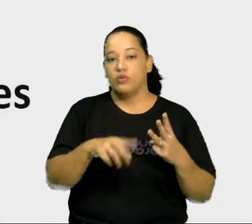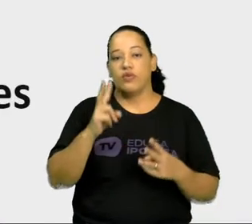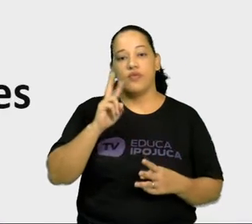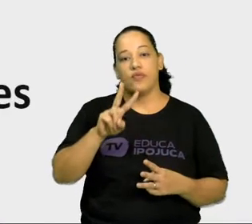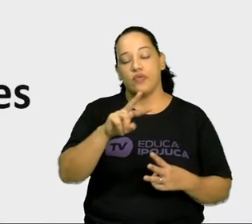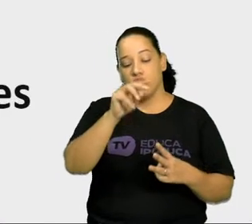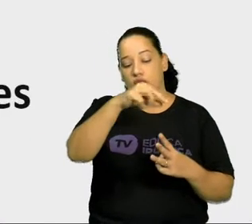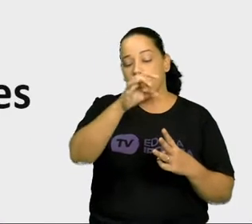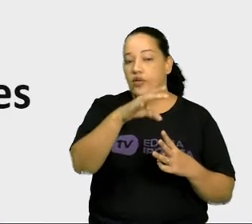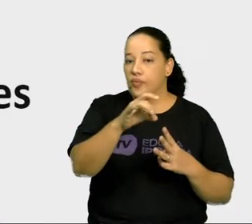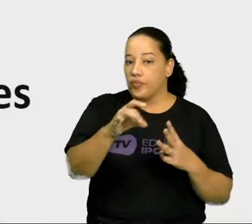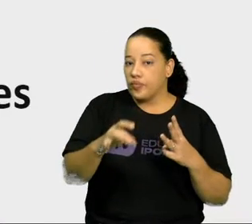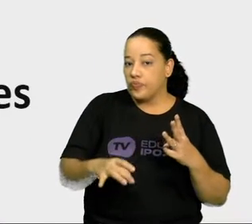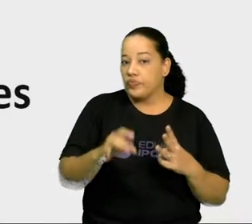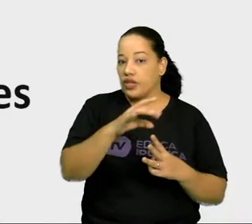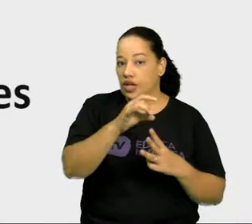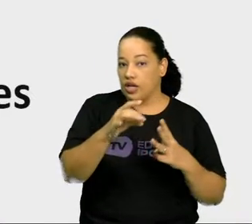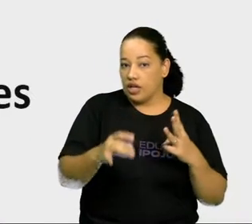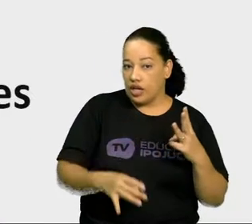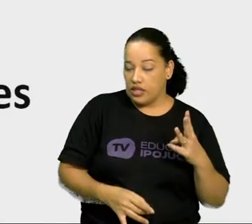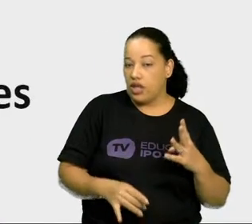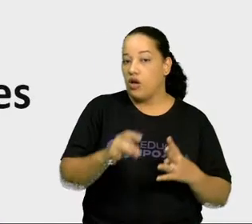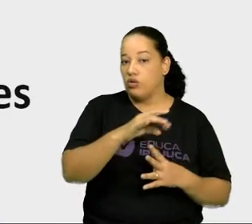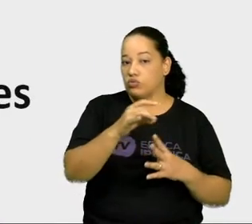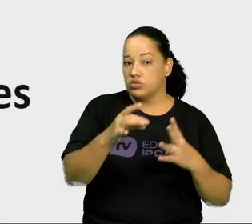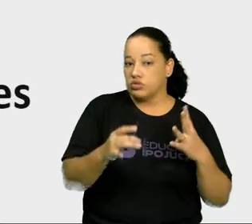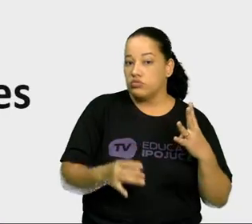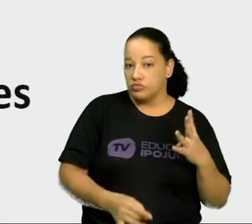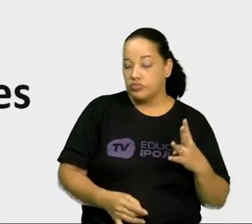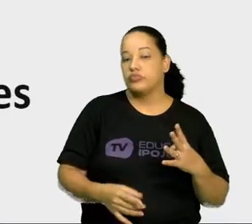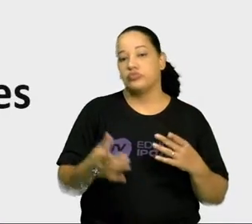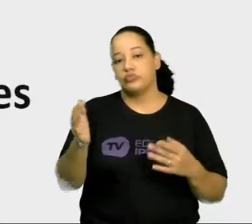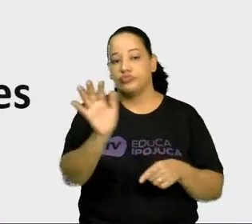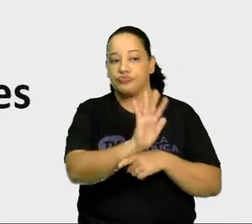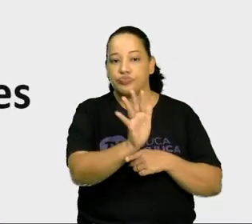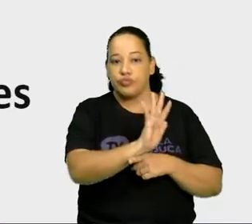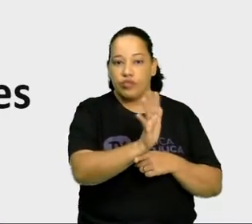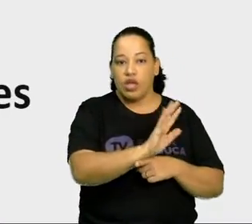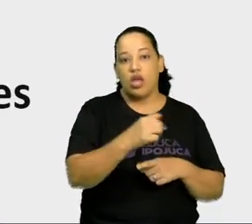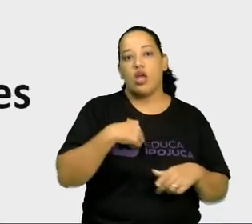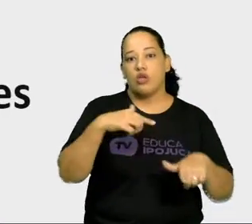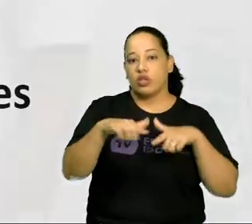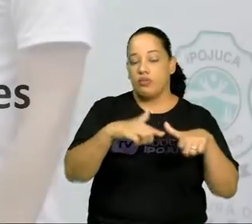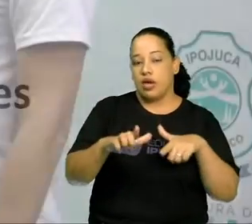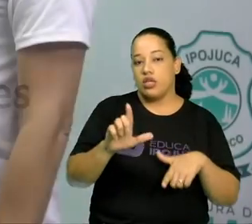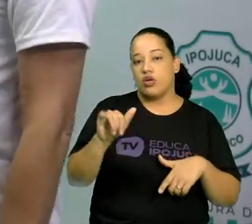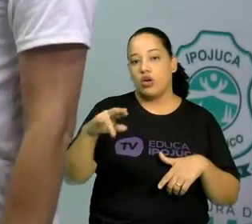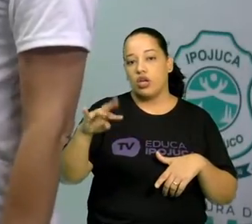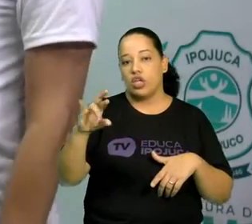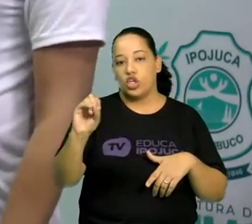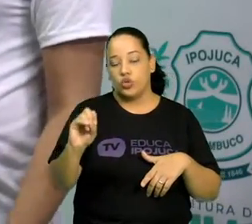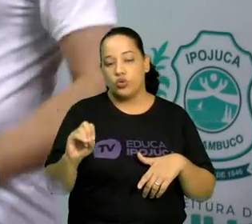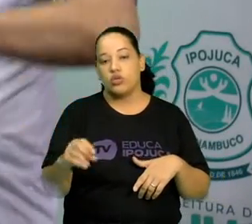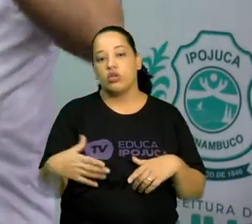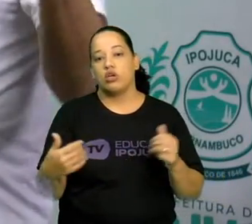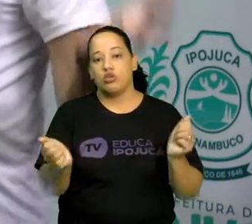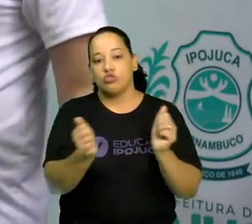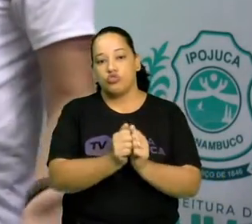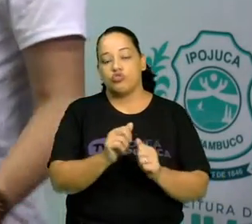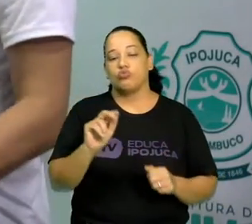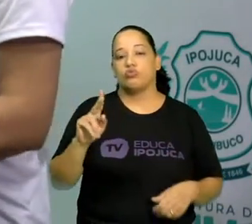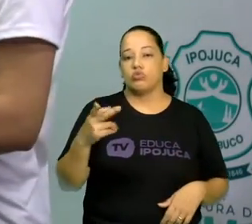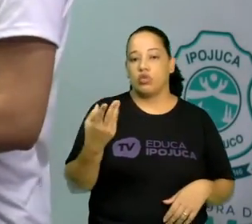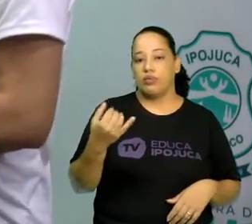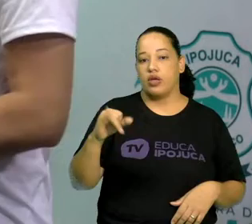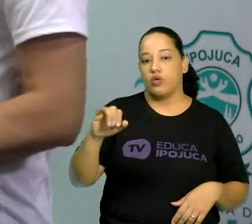e Paulo Caldas, de O Baile Perfumado. Massa. Inclusive, eu trabalhei com Lírio também e Hilton já, algumas